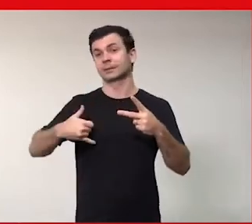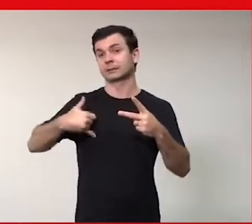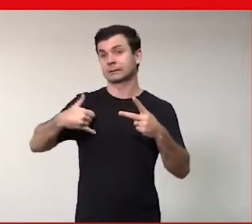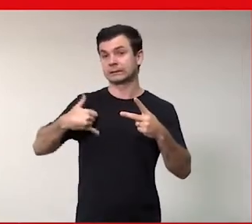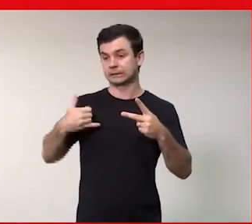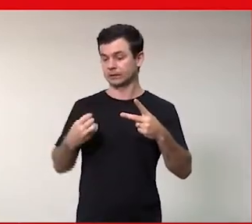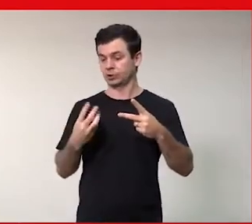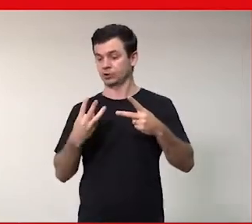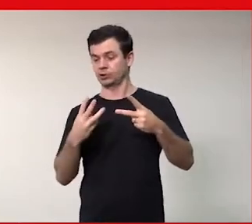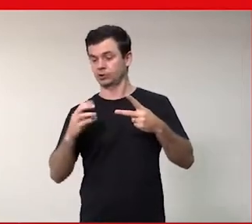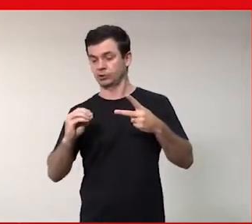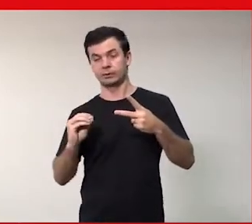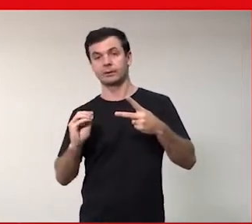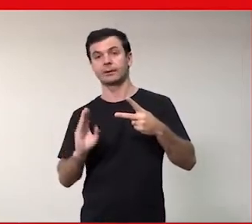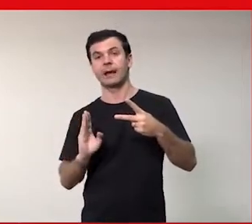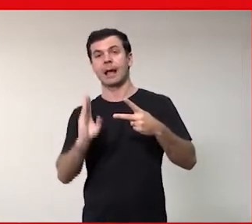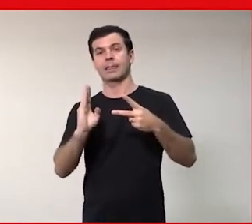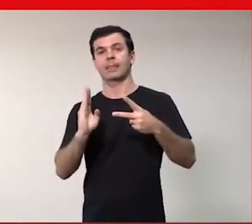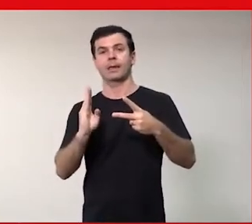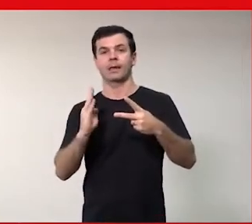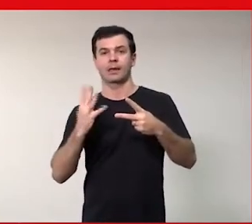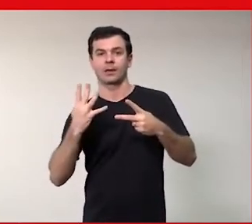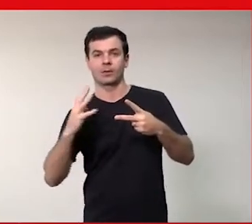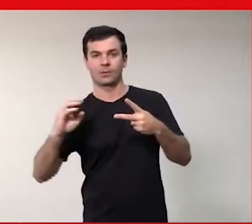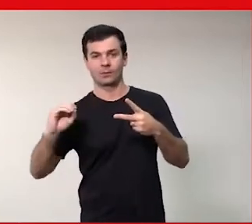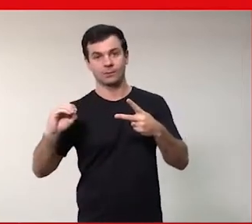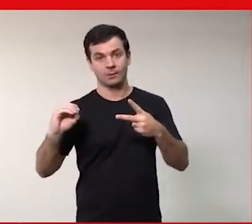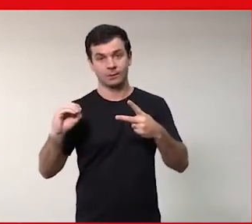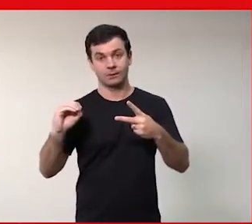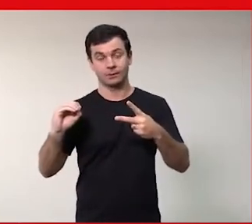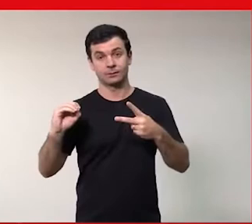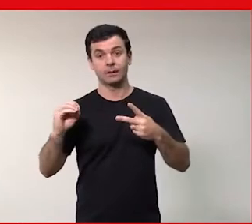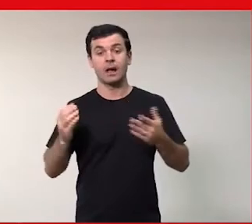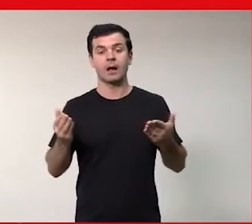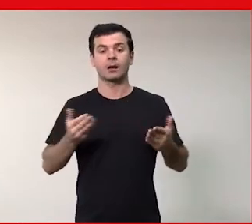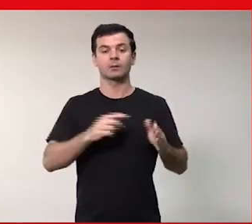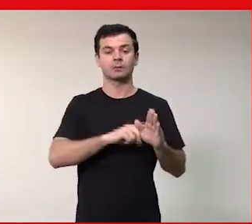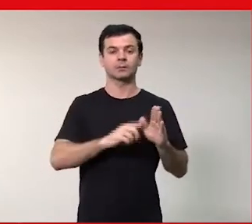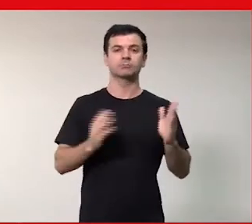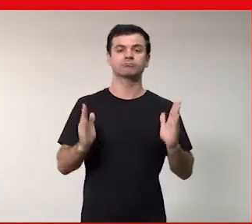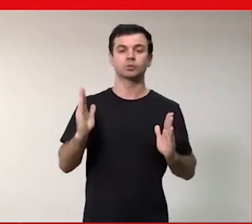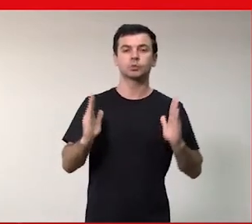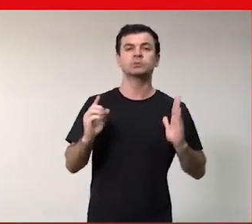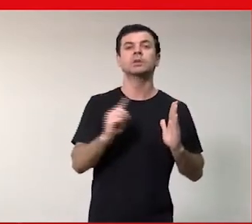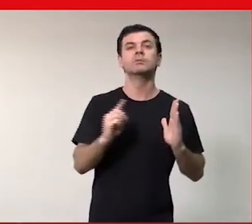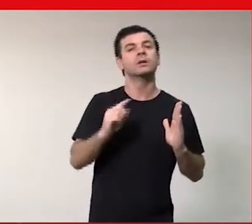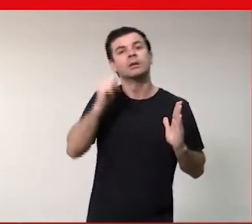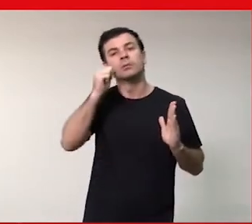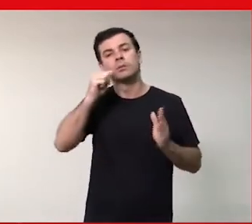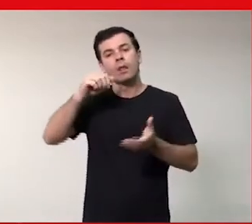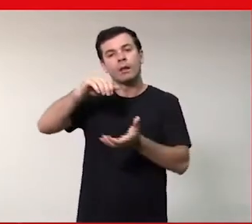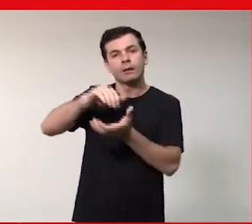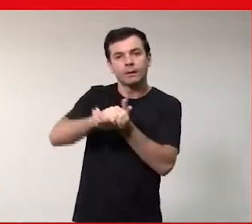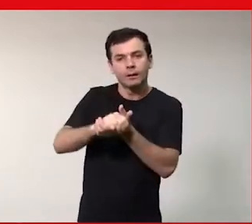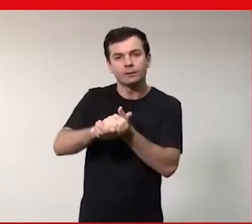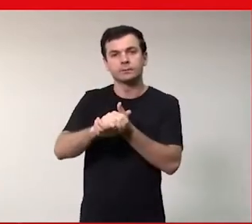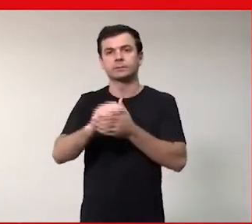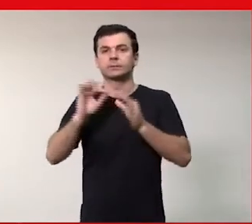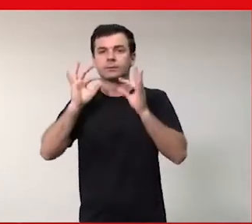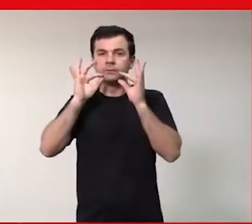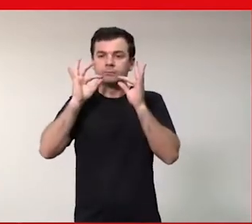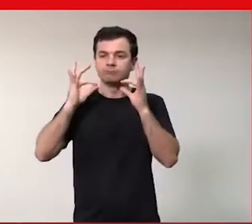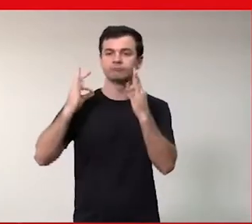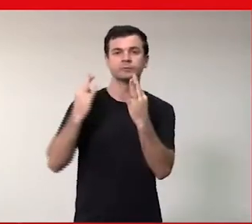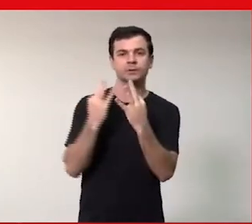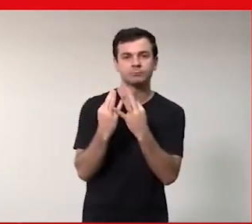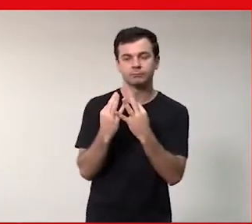das mulheres que vão de 30 a 40 anos. Que é o momento onde elas estão casando, o momento onde elas estão formando as suas famílias e é o